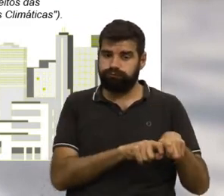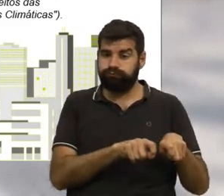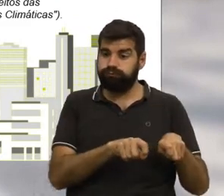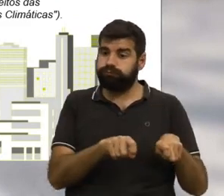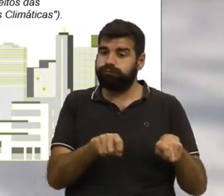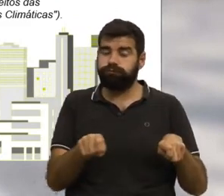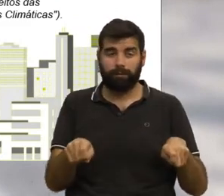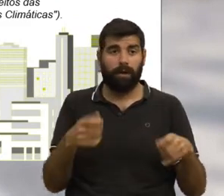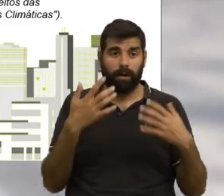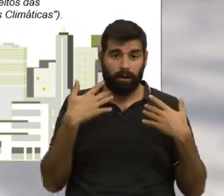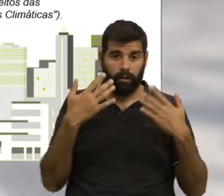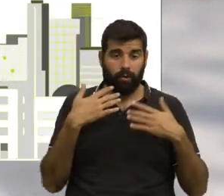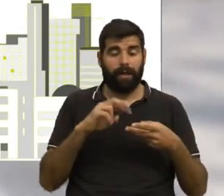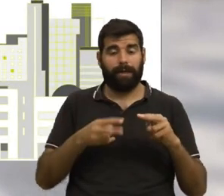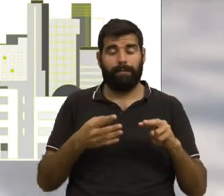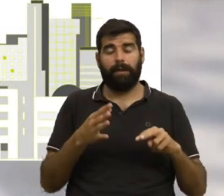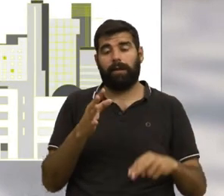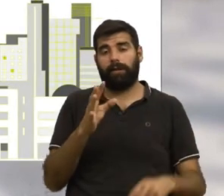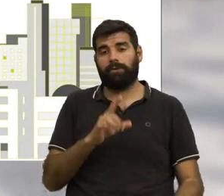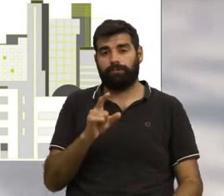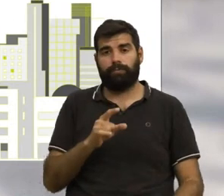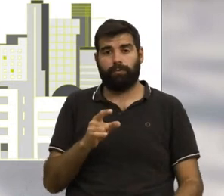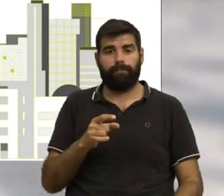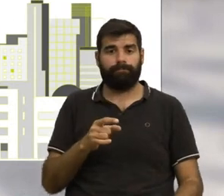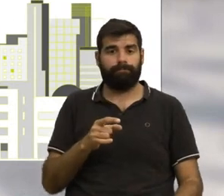Câmara Municipal de Lisboa.